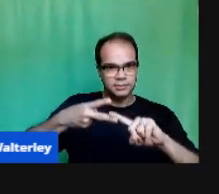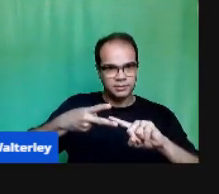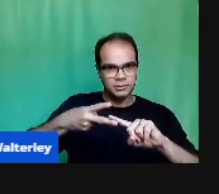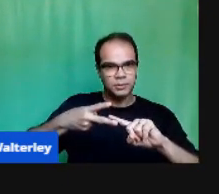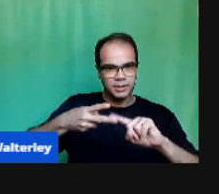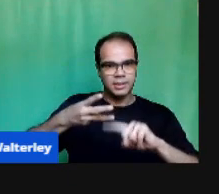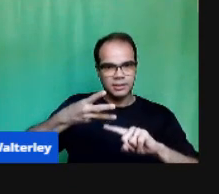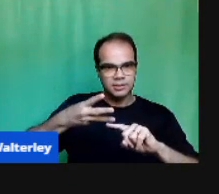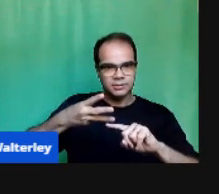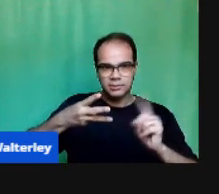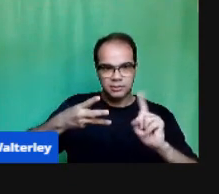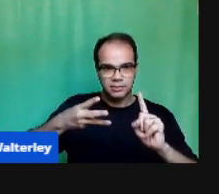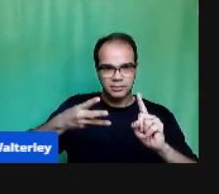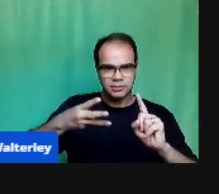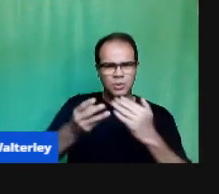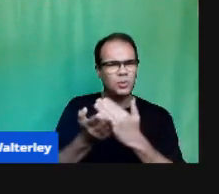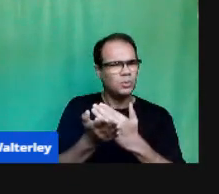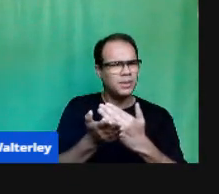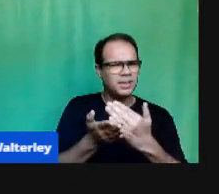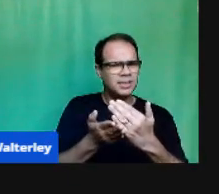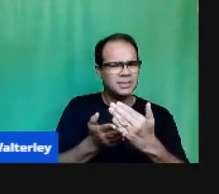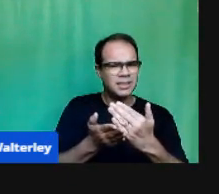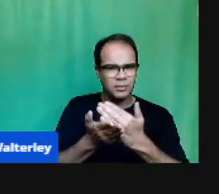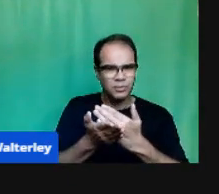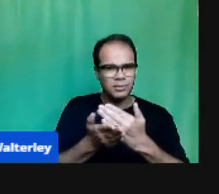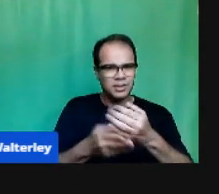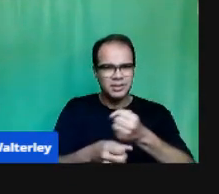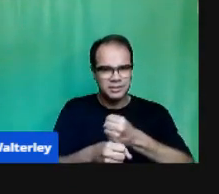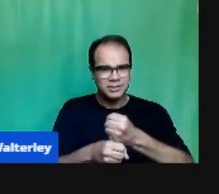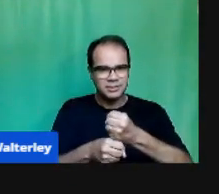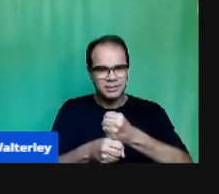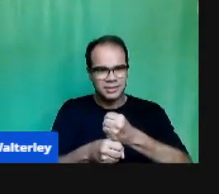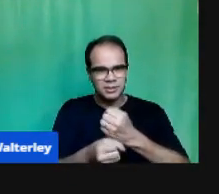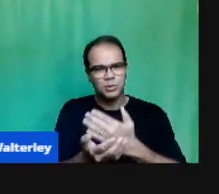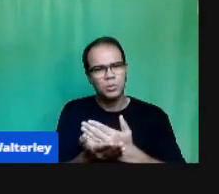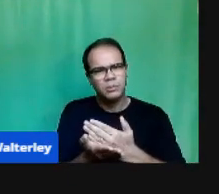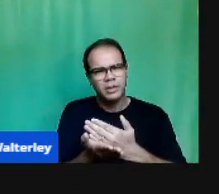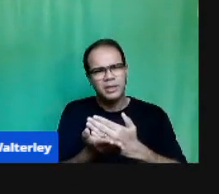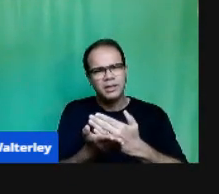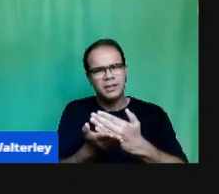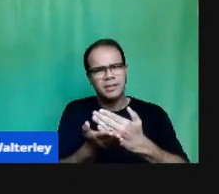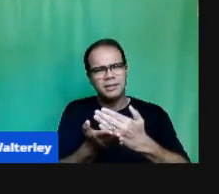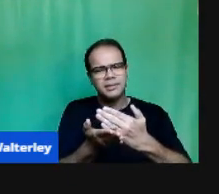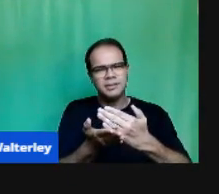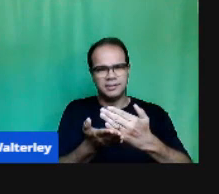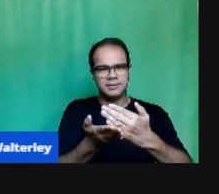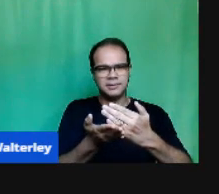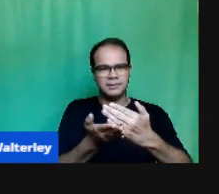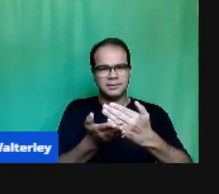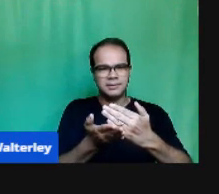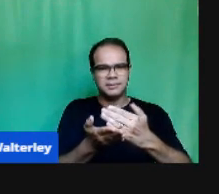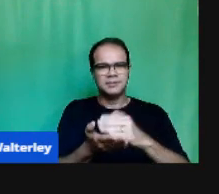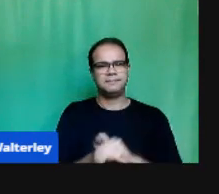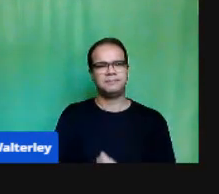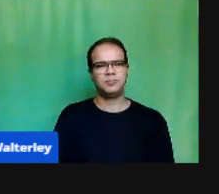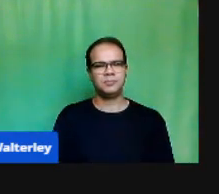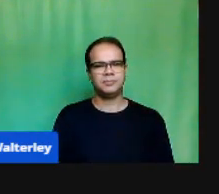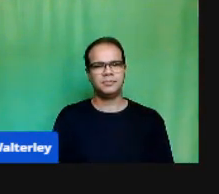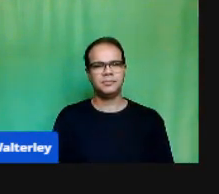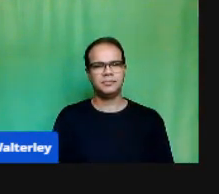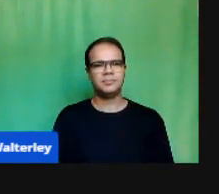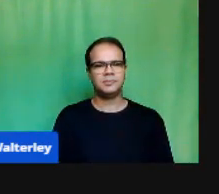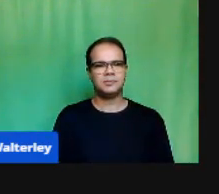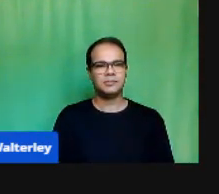proposta No começo Do ano letivo Que a rede Encaminhou Para as escolas E foi feita No sistema